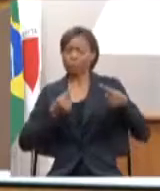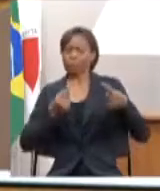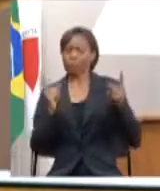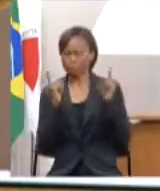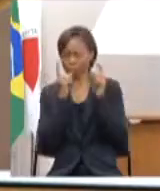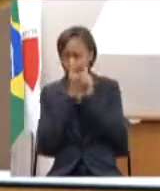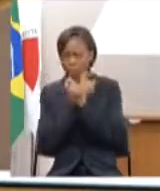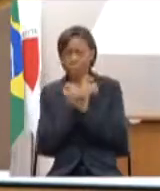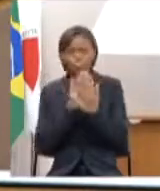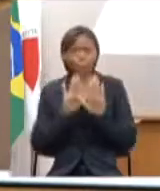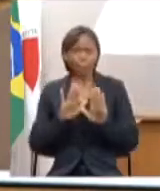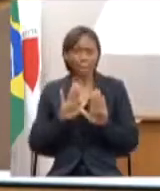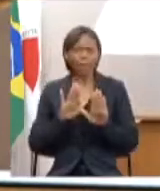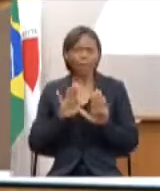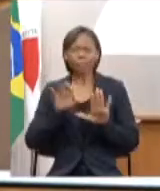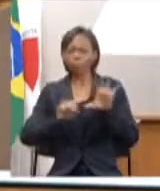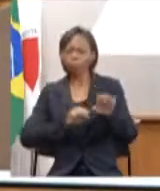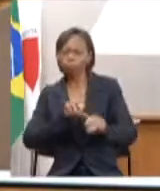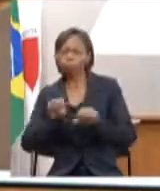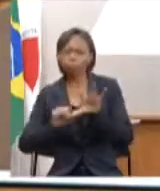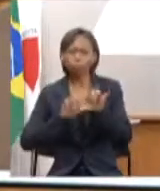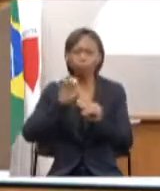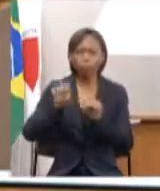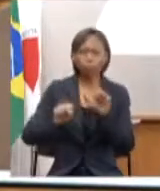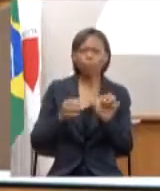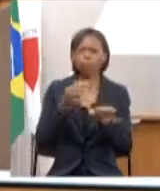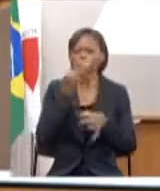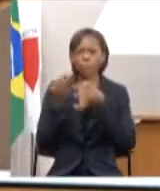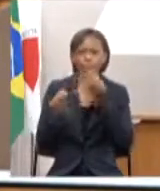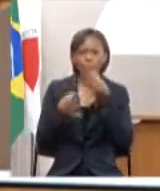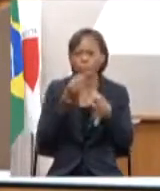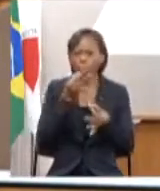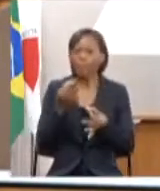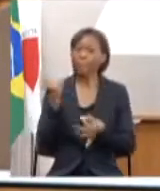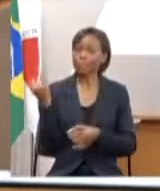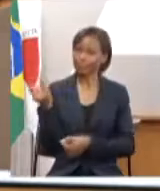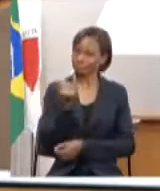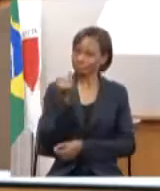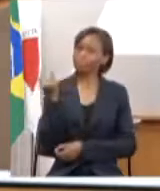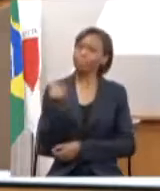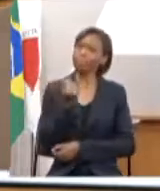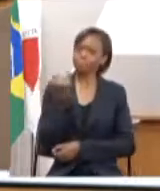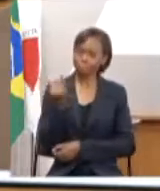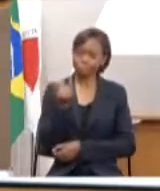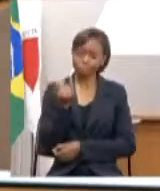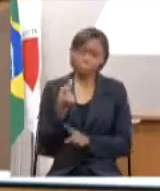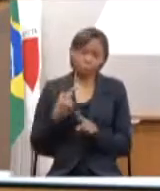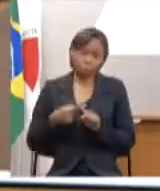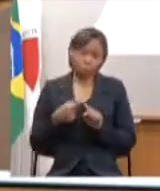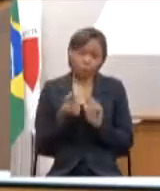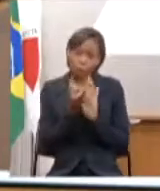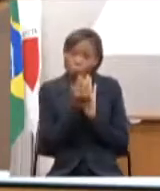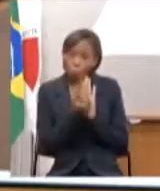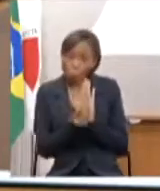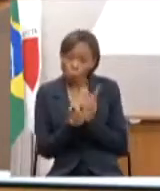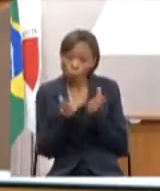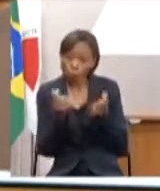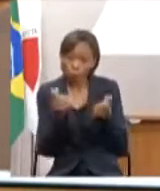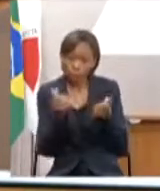recolhendo as sugestões dos cidadãos, que, sem dúvida, são fundamentais, afinal, o orçamento público